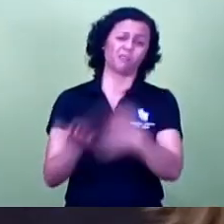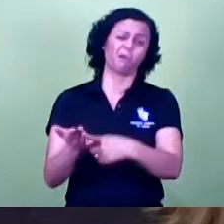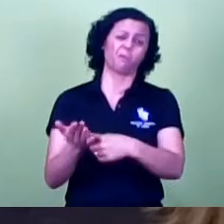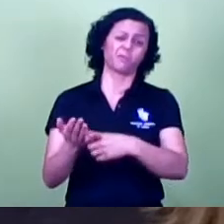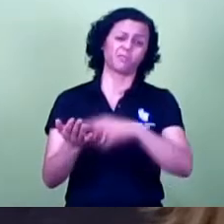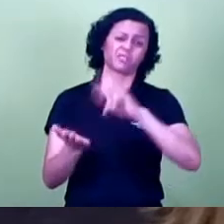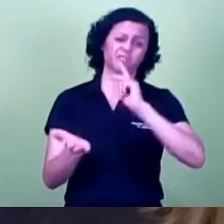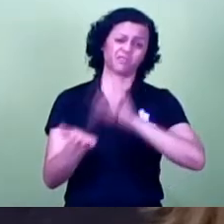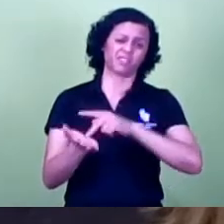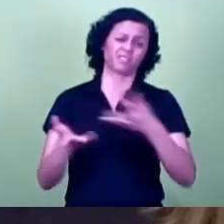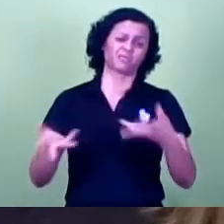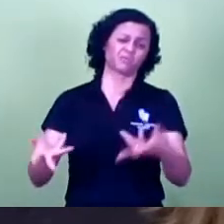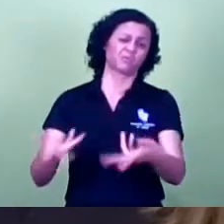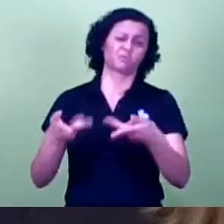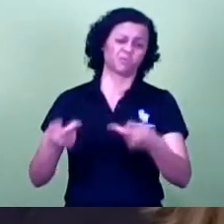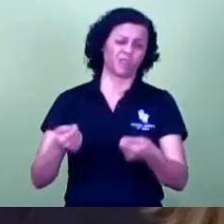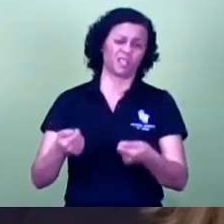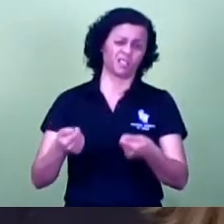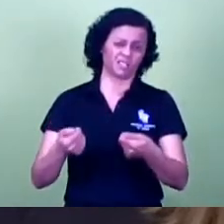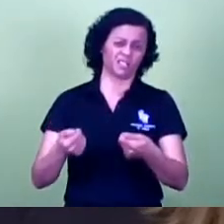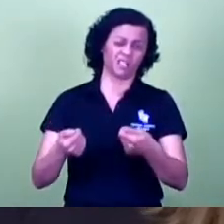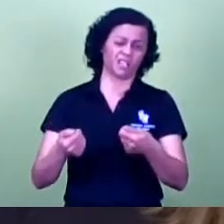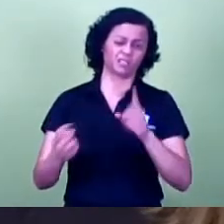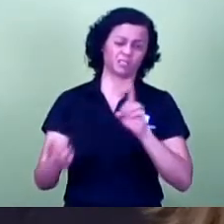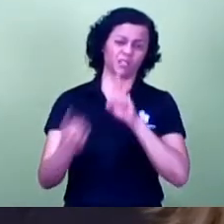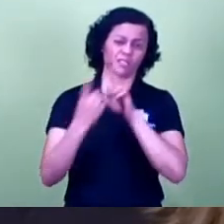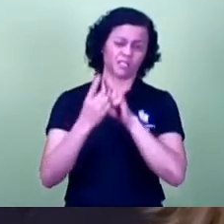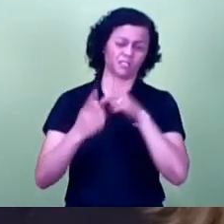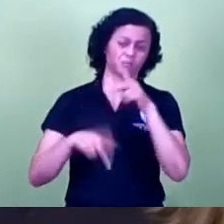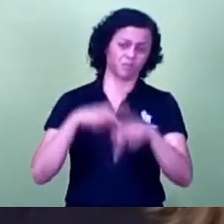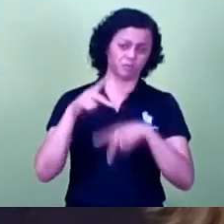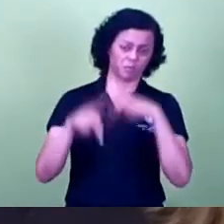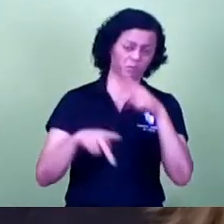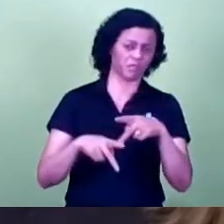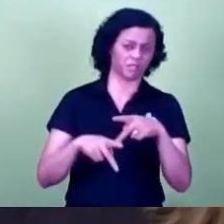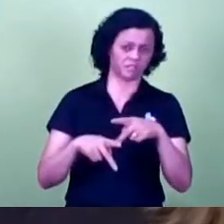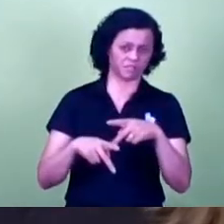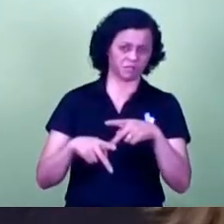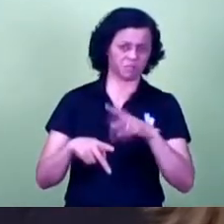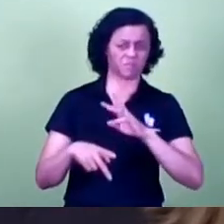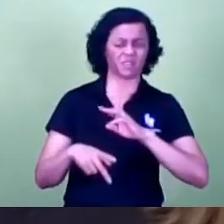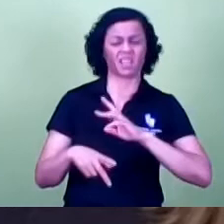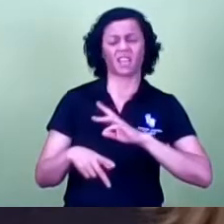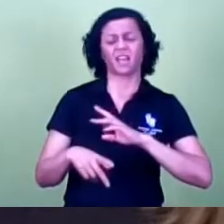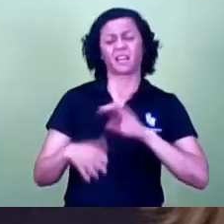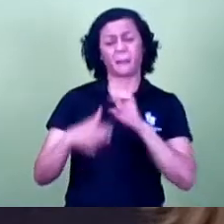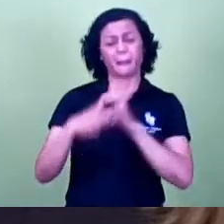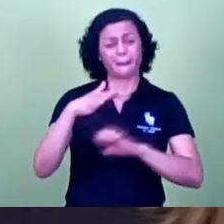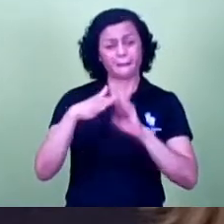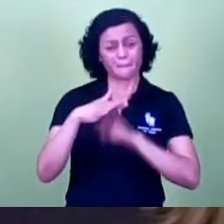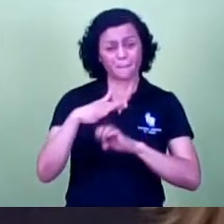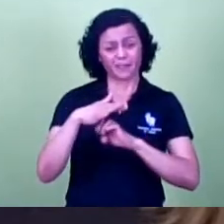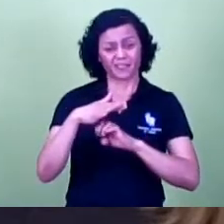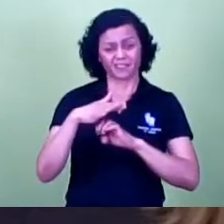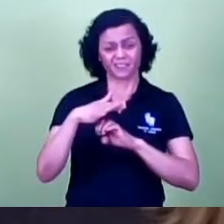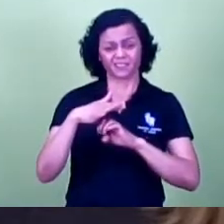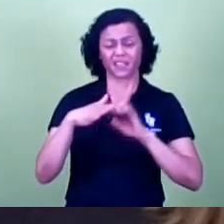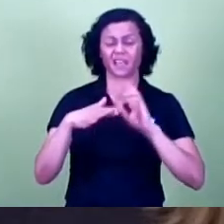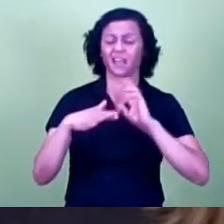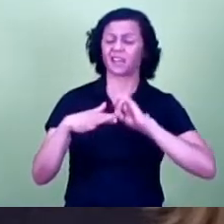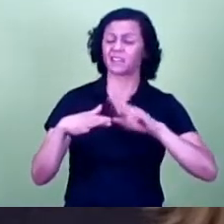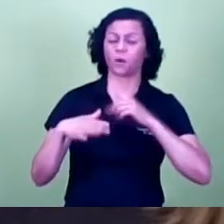a qualidade que é do atendimento à população isso é o real não estou inventando a roda aqui